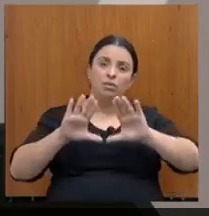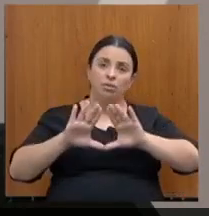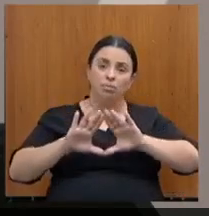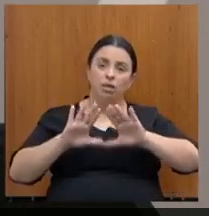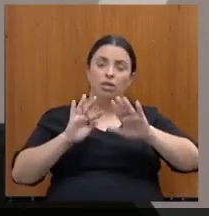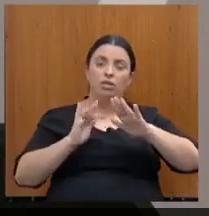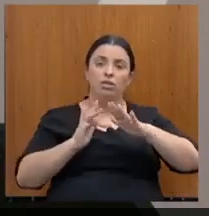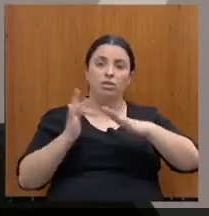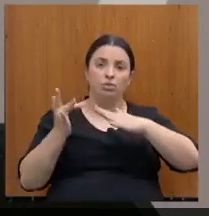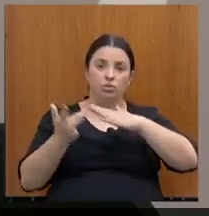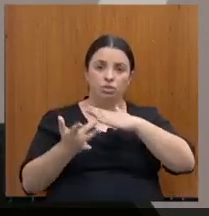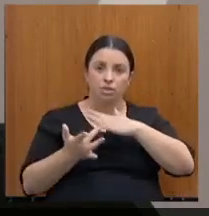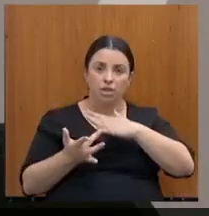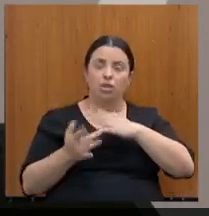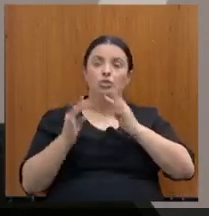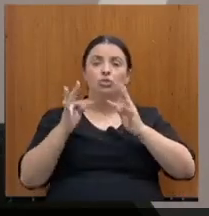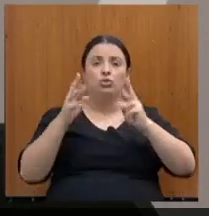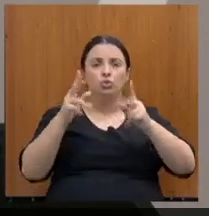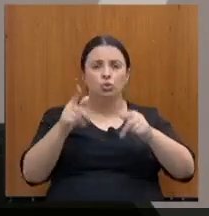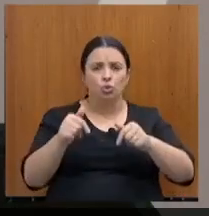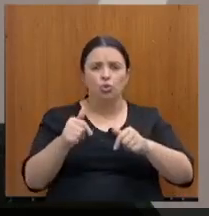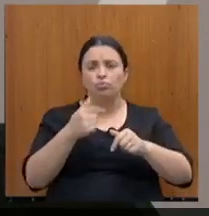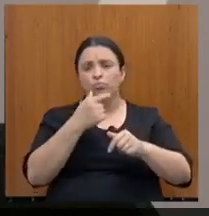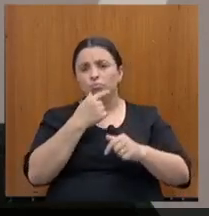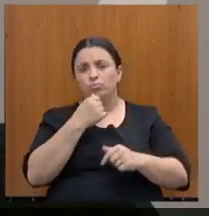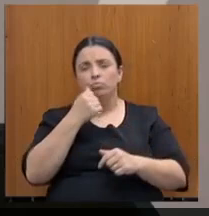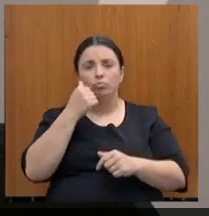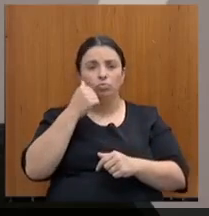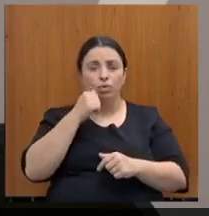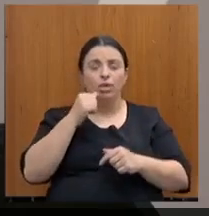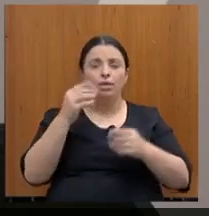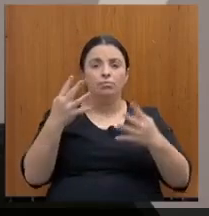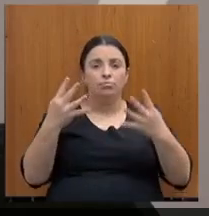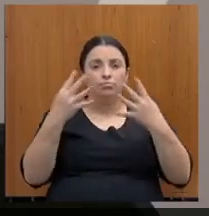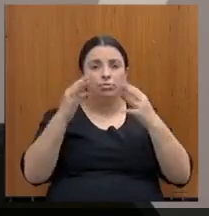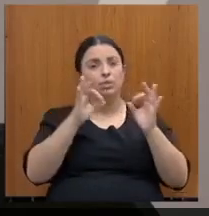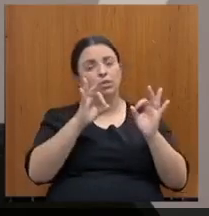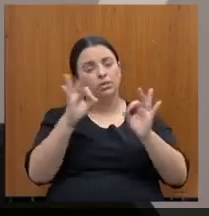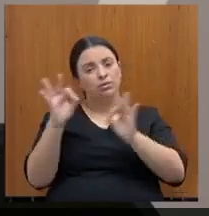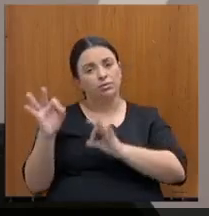os mineiros e as mineiras que nos acompanham aqui.